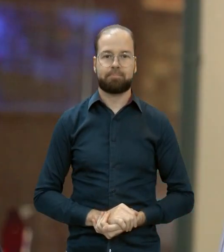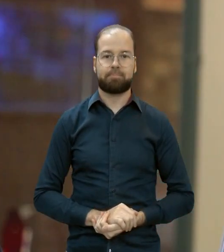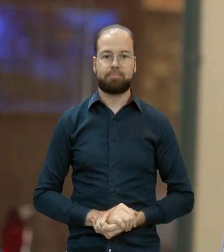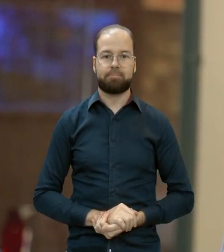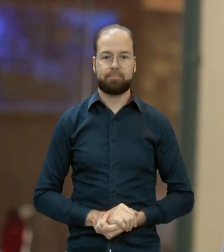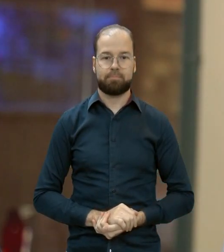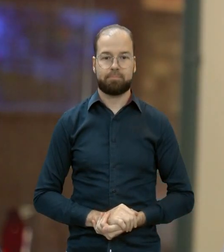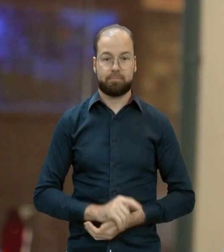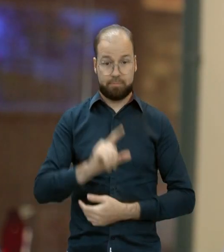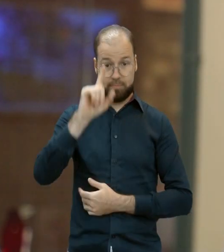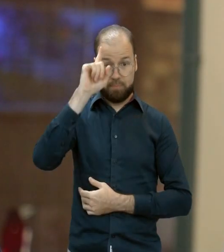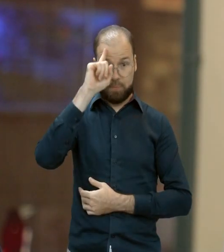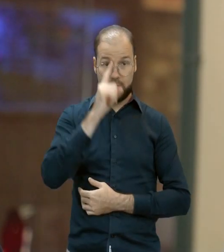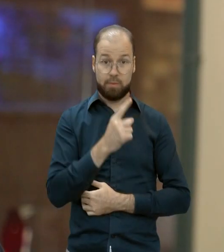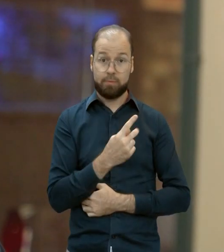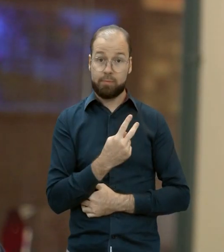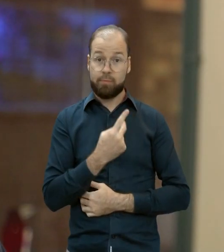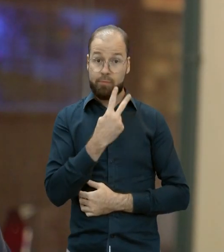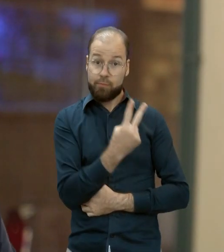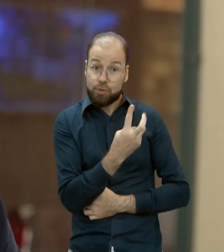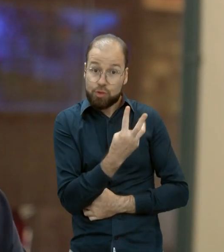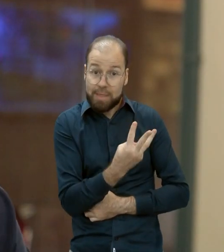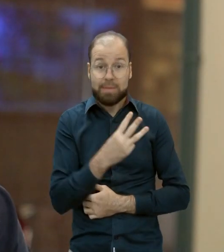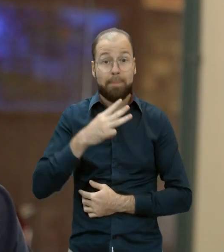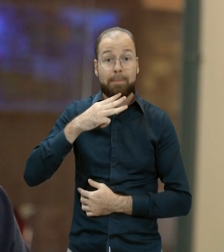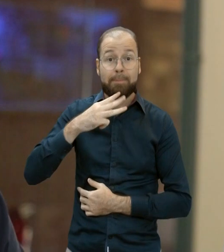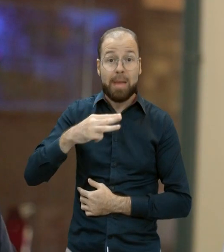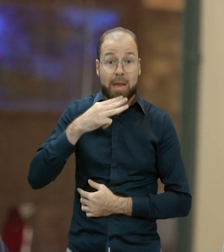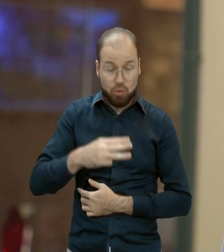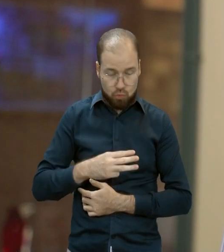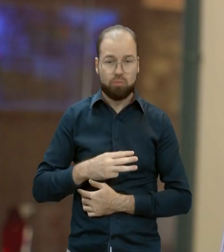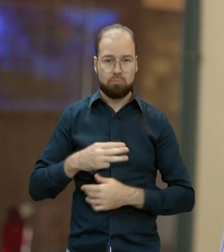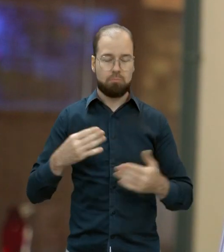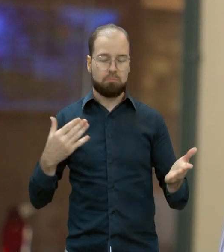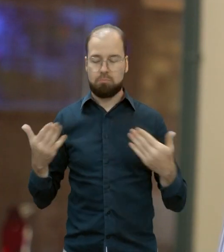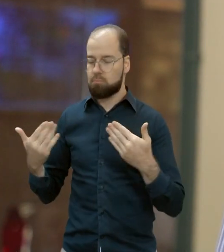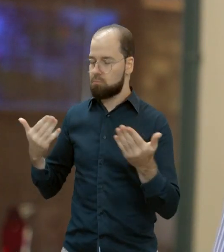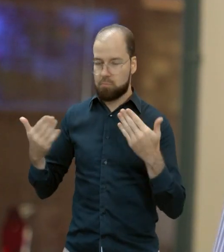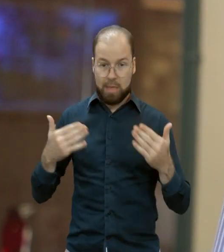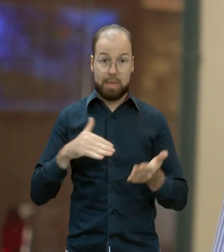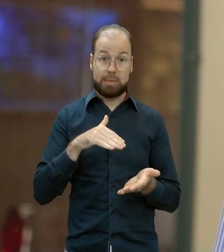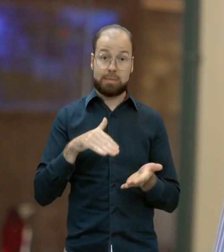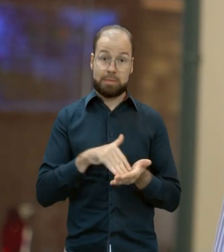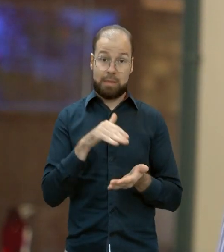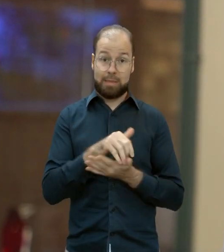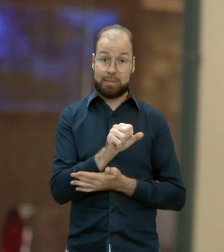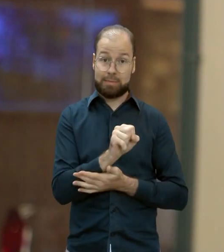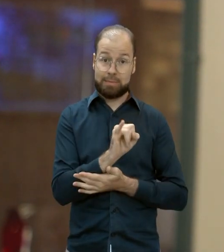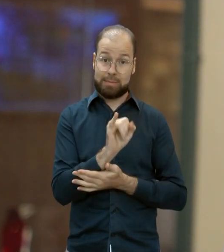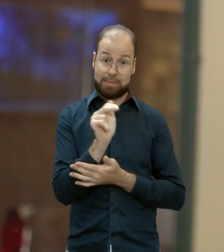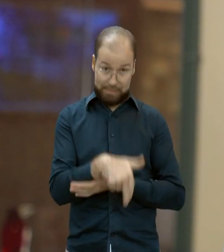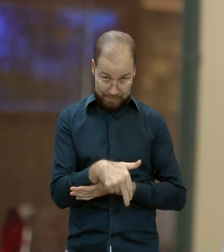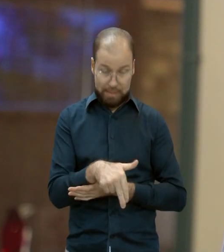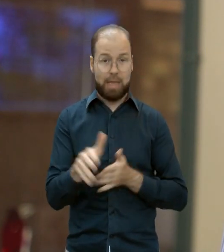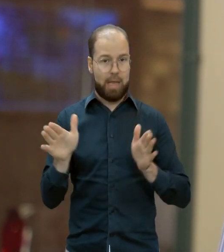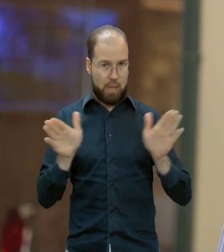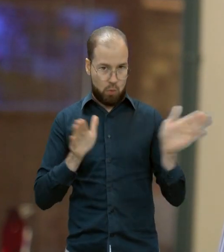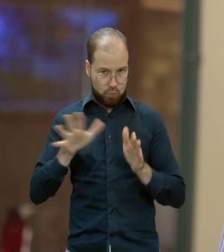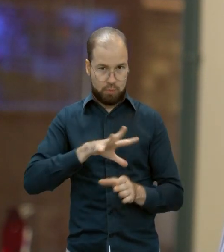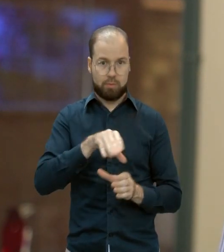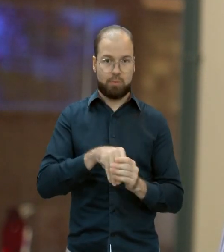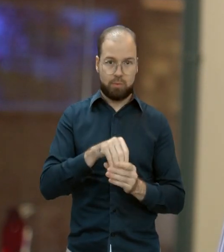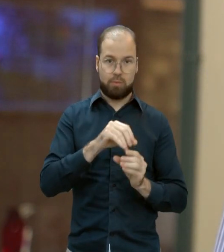No dia 23 de março, uma roda de conversa promovida pela Secretaria de Inclusão da UFG, onde se eram discutidas